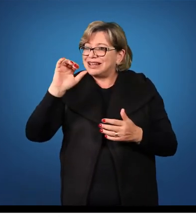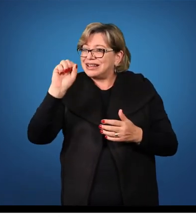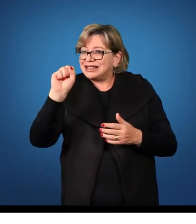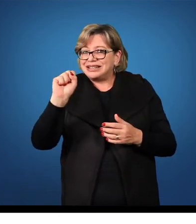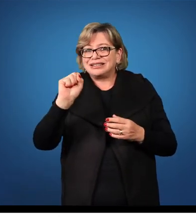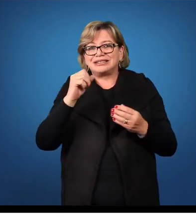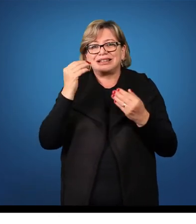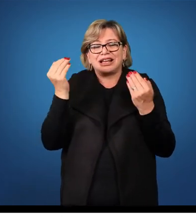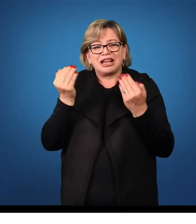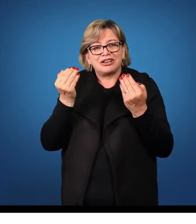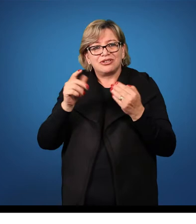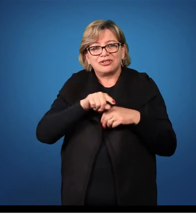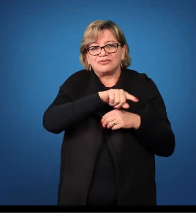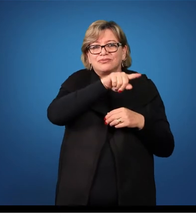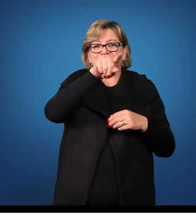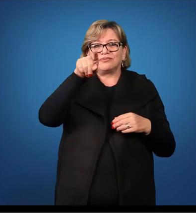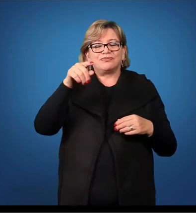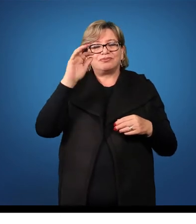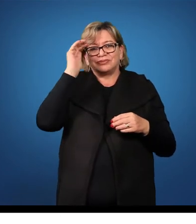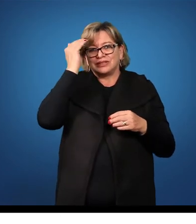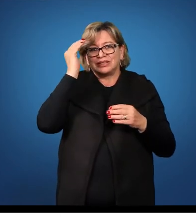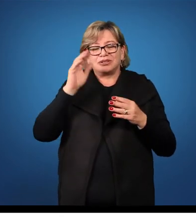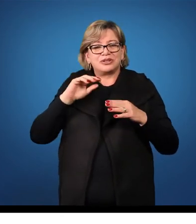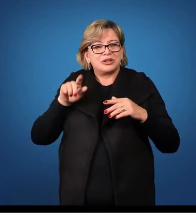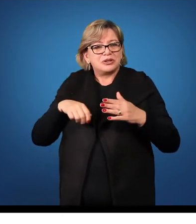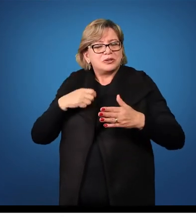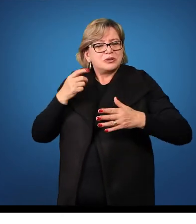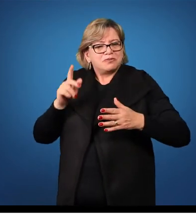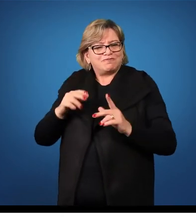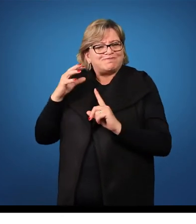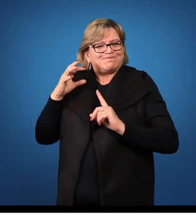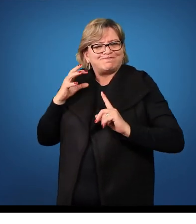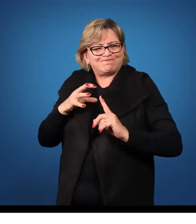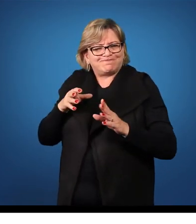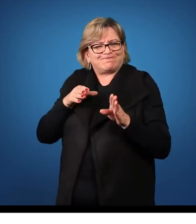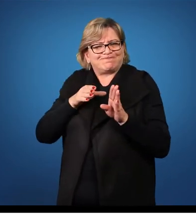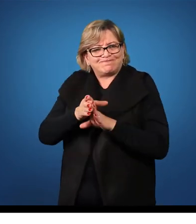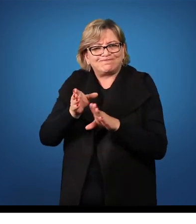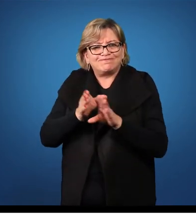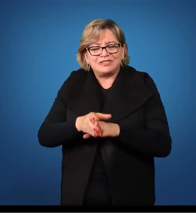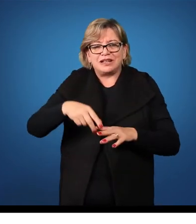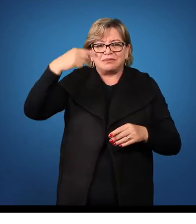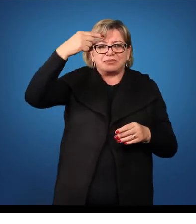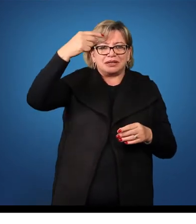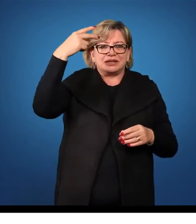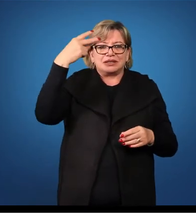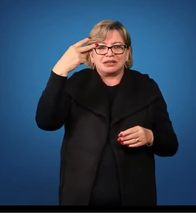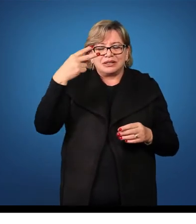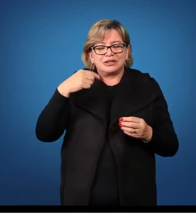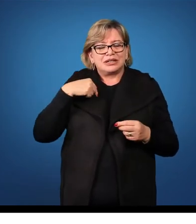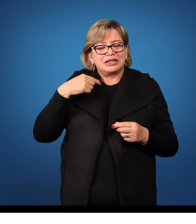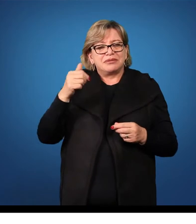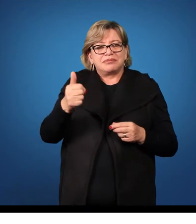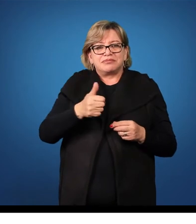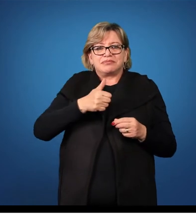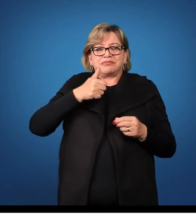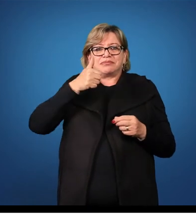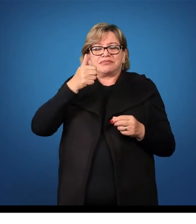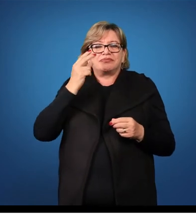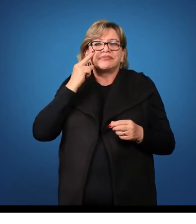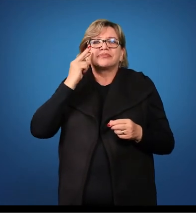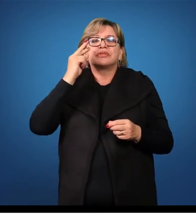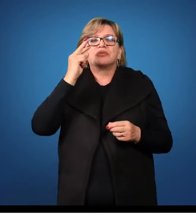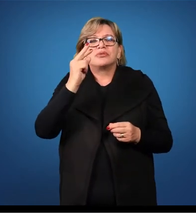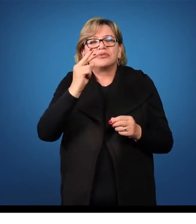E agora, então, vocês me entendem, quando eu insistia lá na primeira e segunda declinação, que a melhor maneira de encontrar o